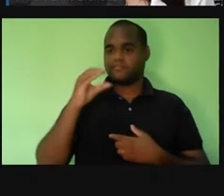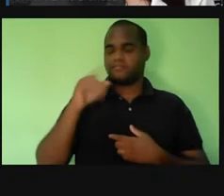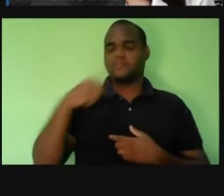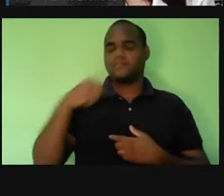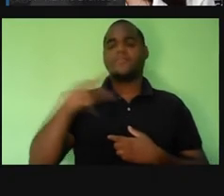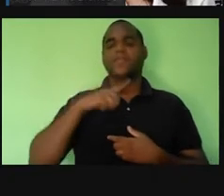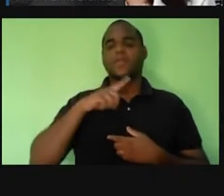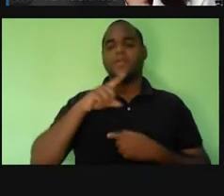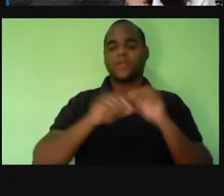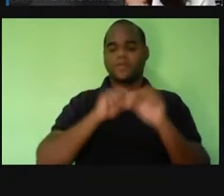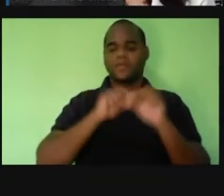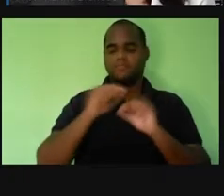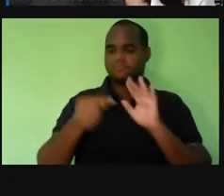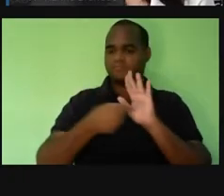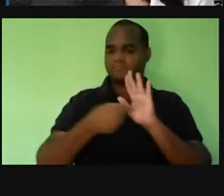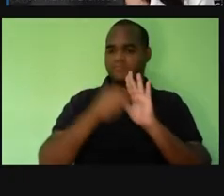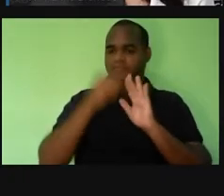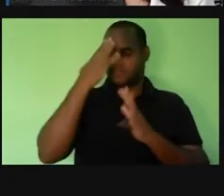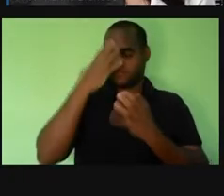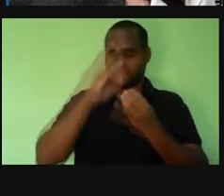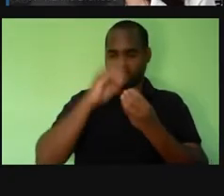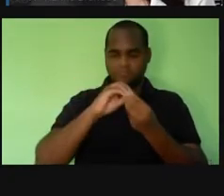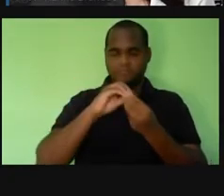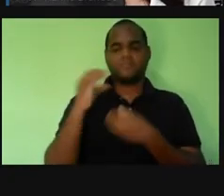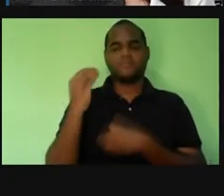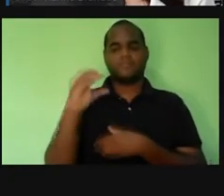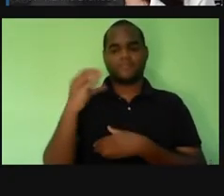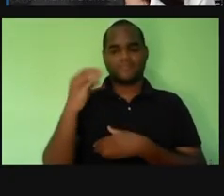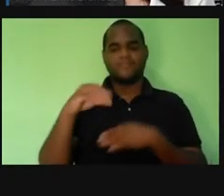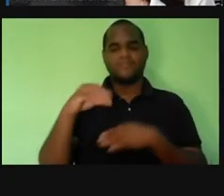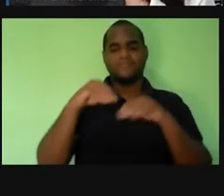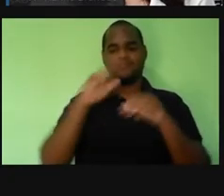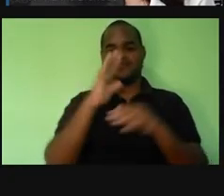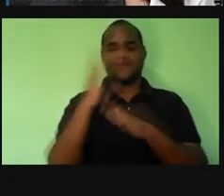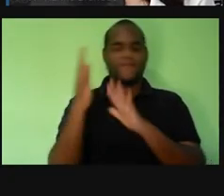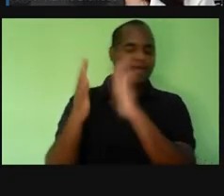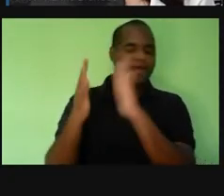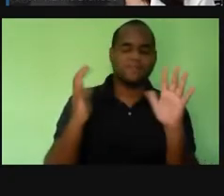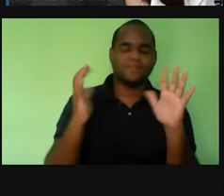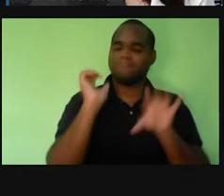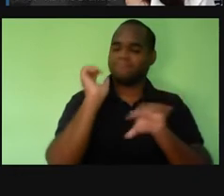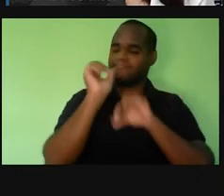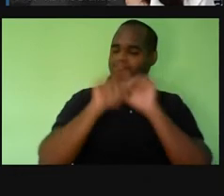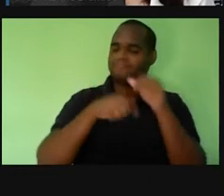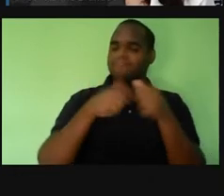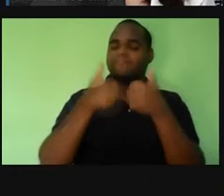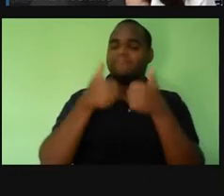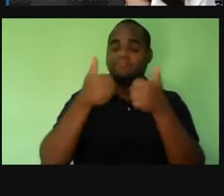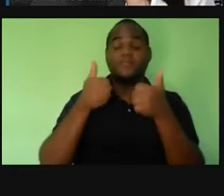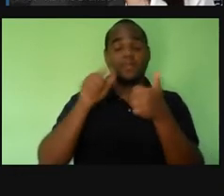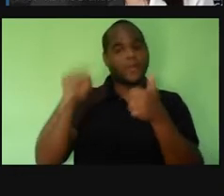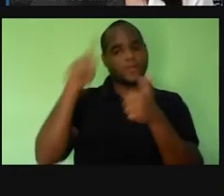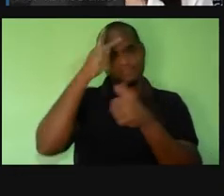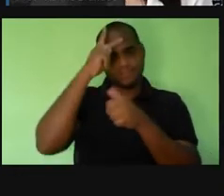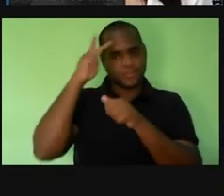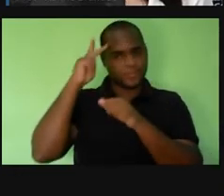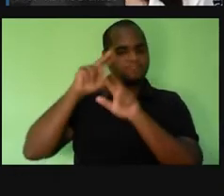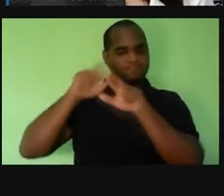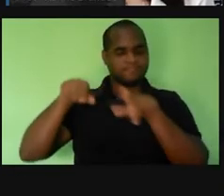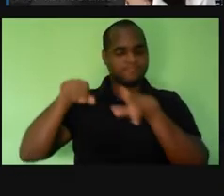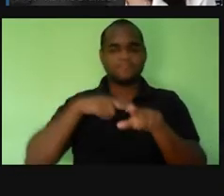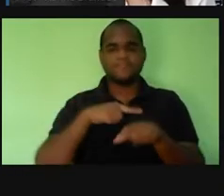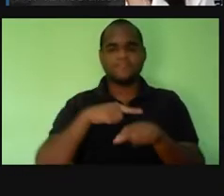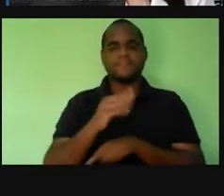o objetivo de compreender que as ciências da natureza, né? Elas são um empreendimento humano e o conhecimento